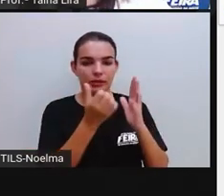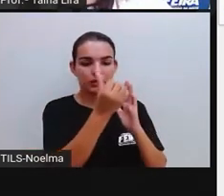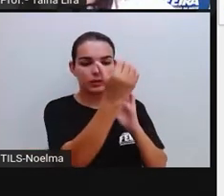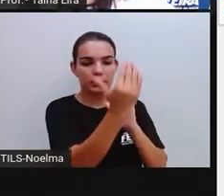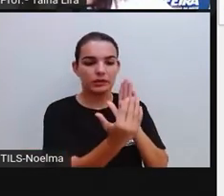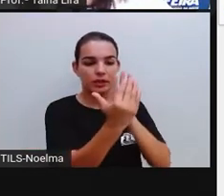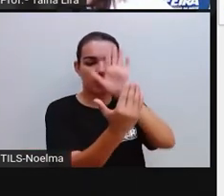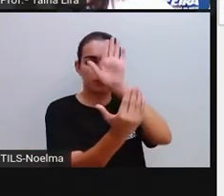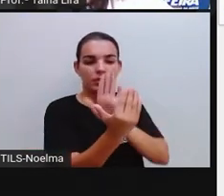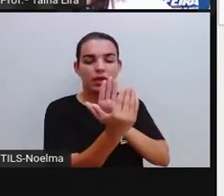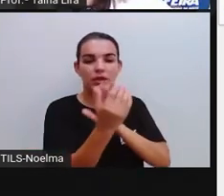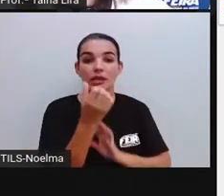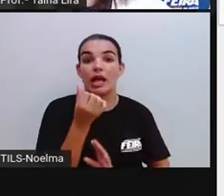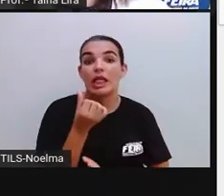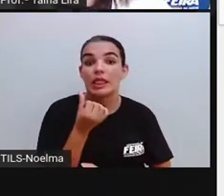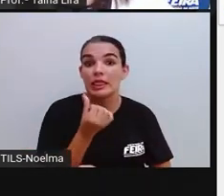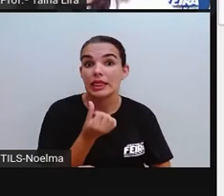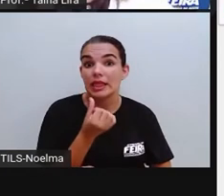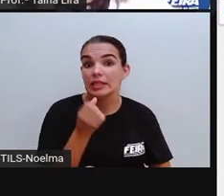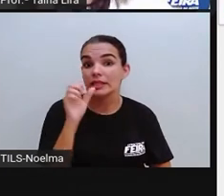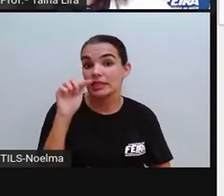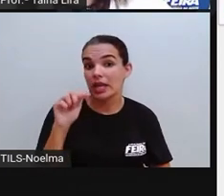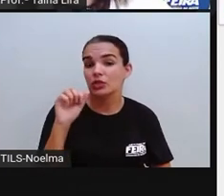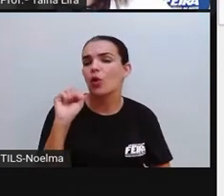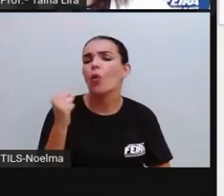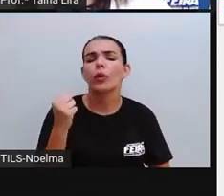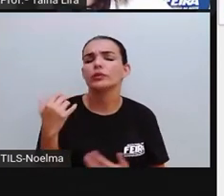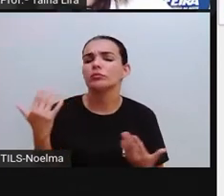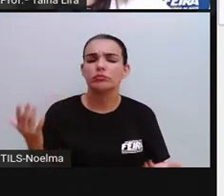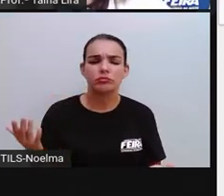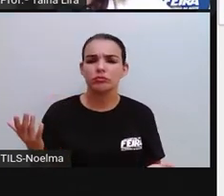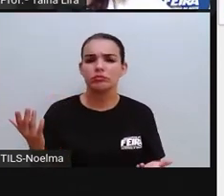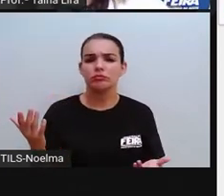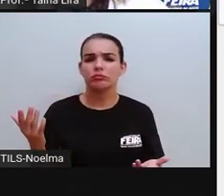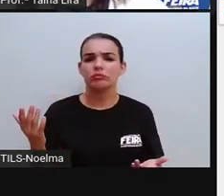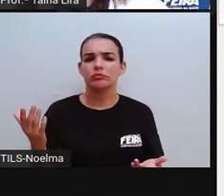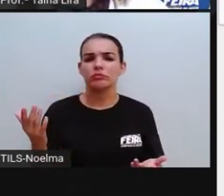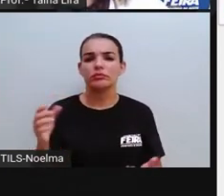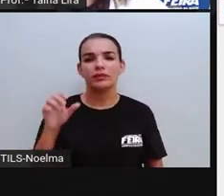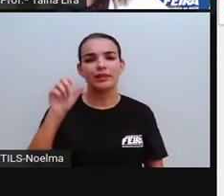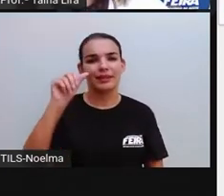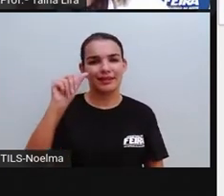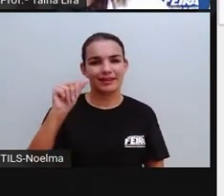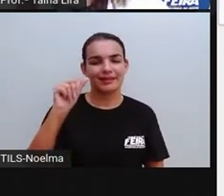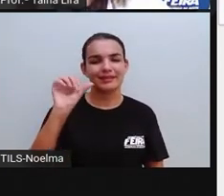seis. Então, ó, o cubo tem seis faces ou seis lados.